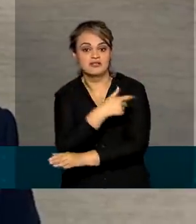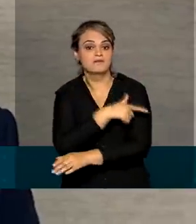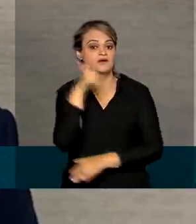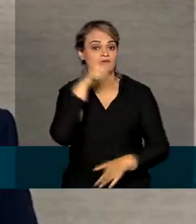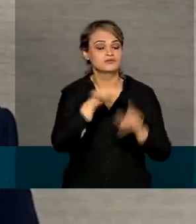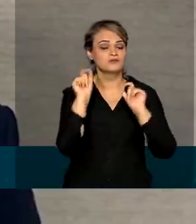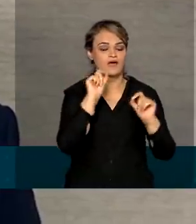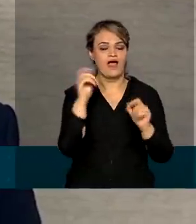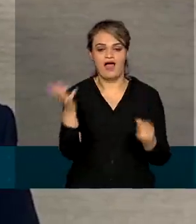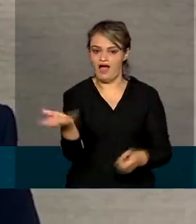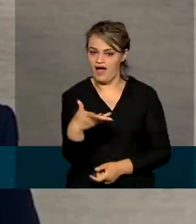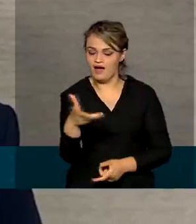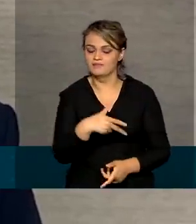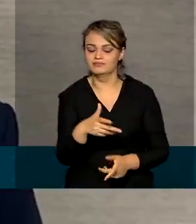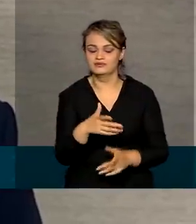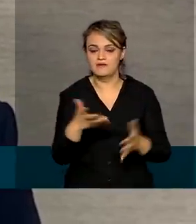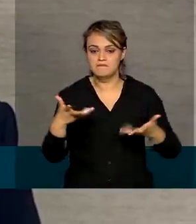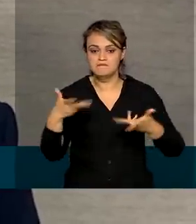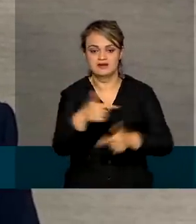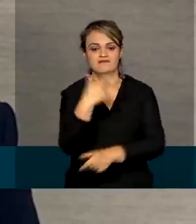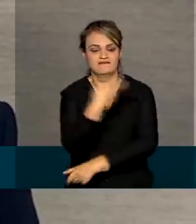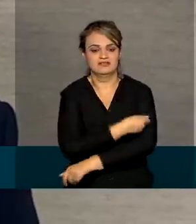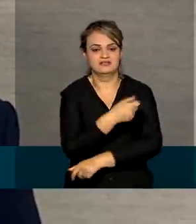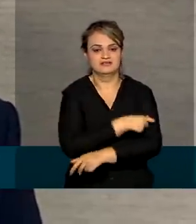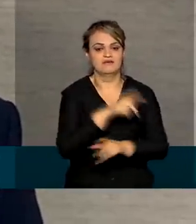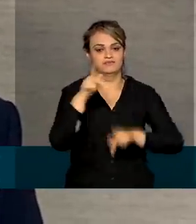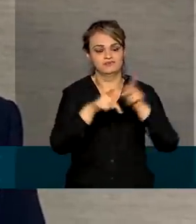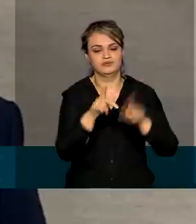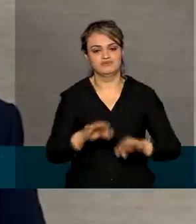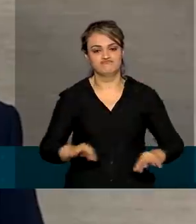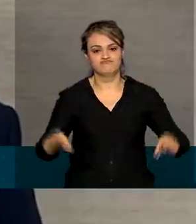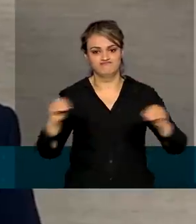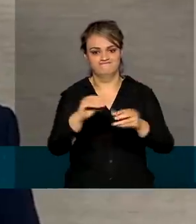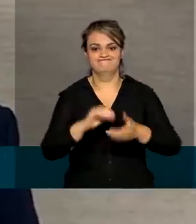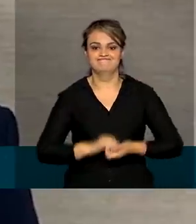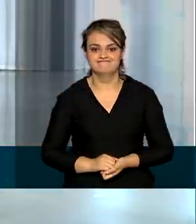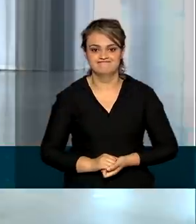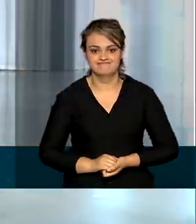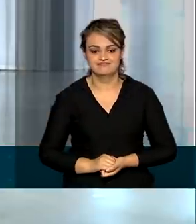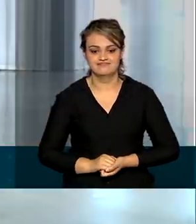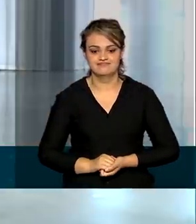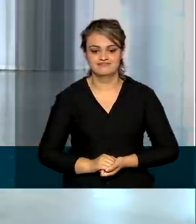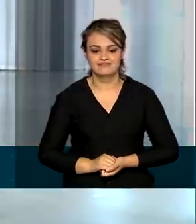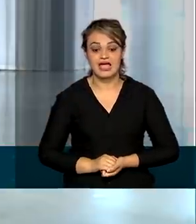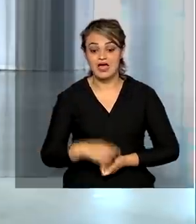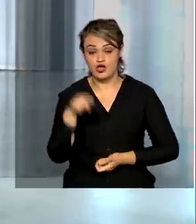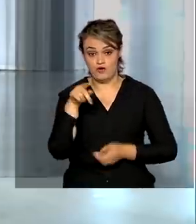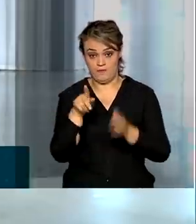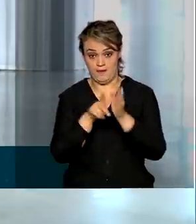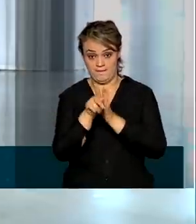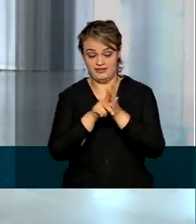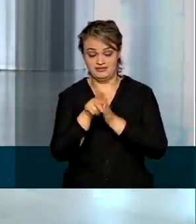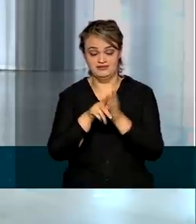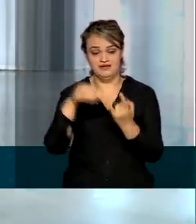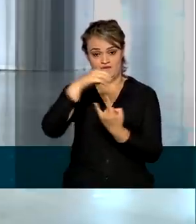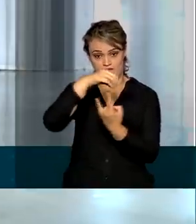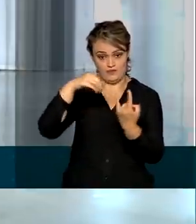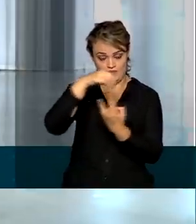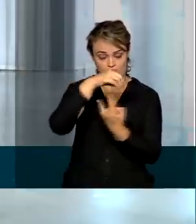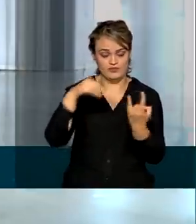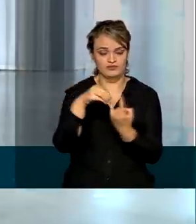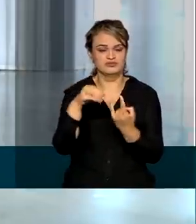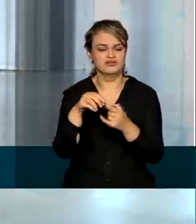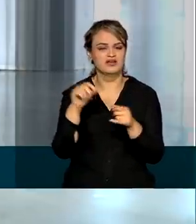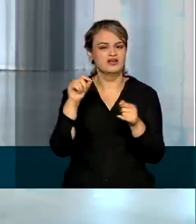de forma mais rápida e mais eficiente, a vacinação e imunização de todos os brasileiros. E uma pesquisa da Fundação Oswaldo Cruz,